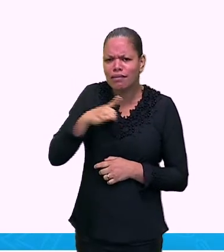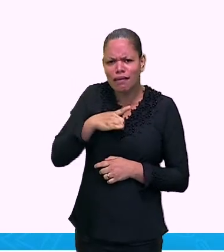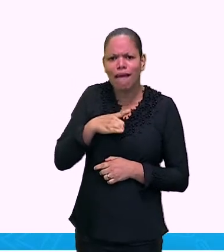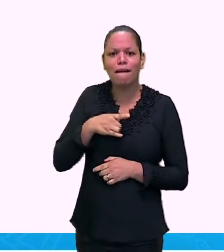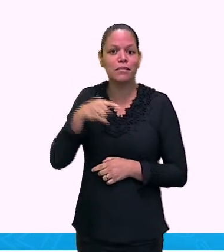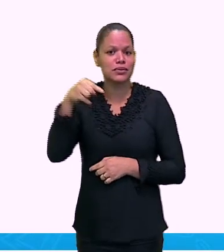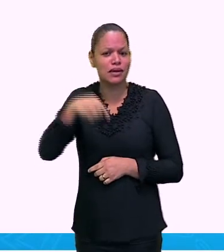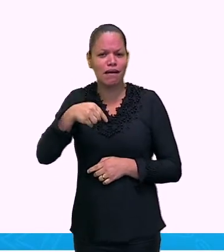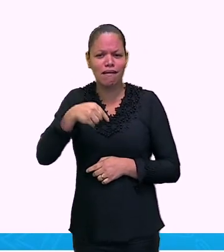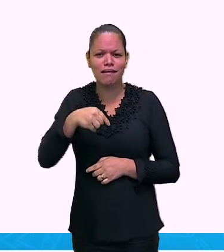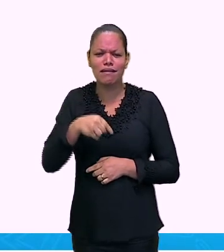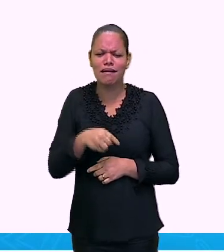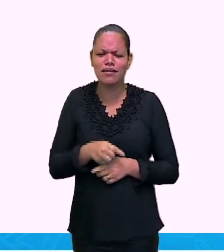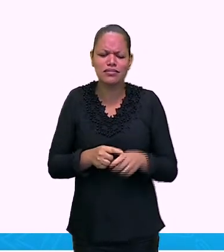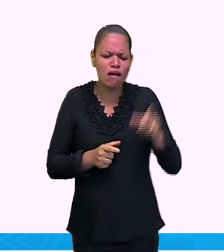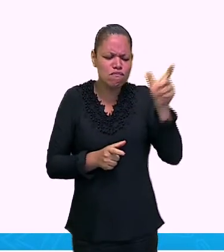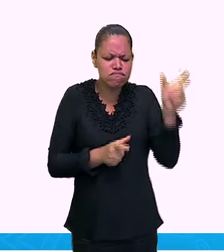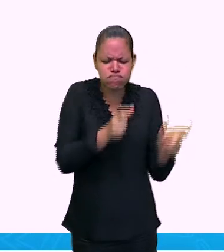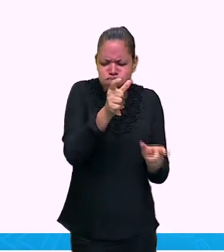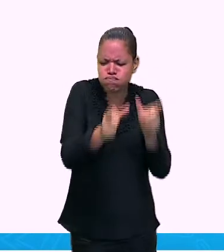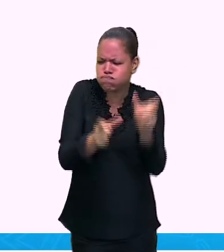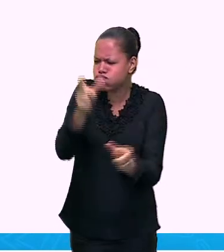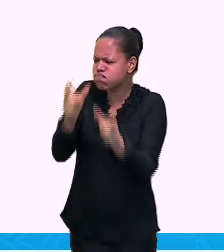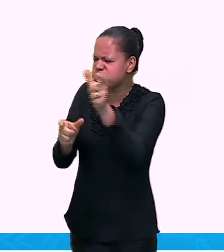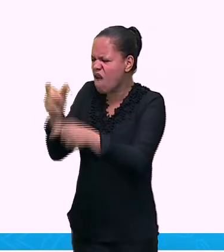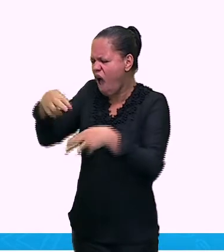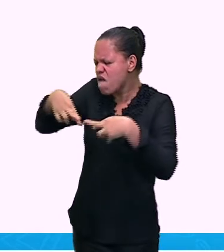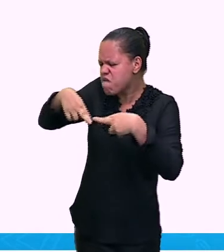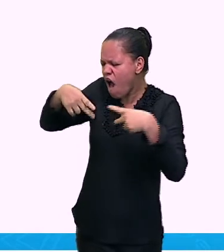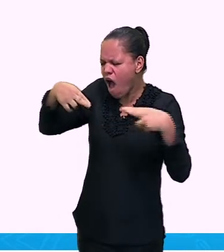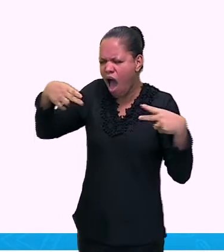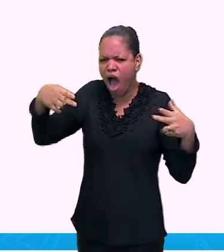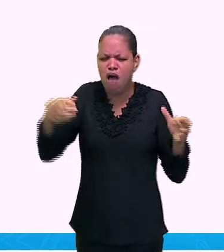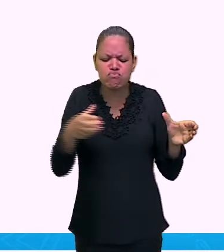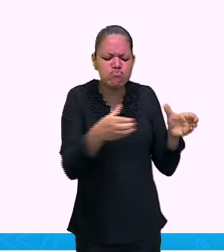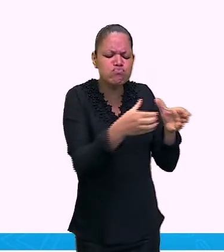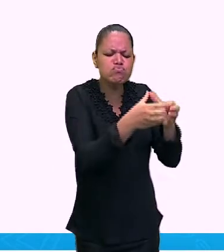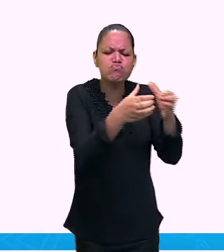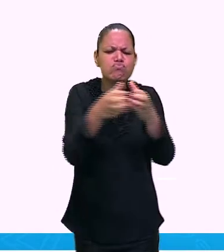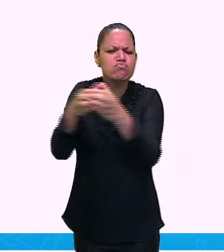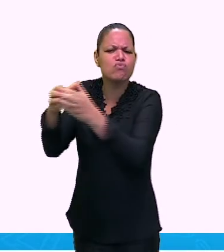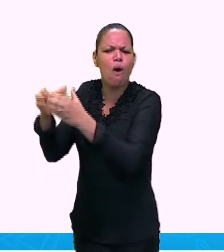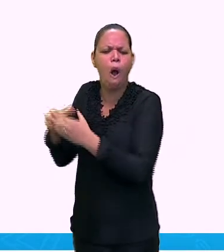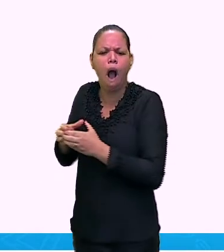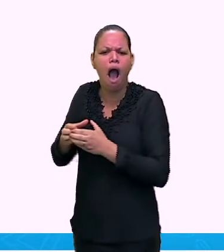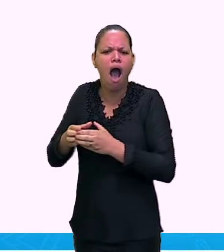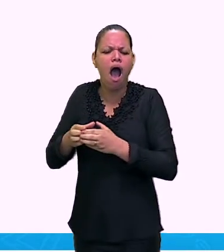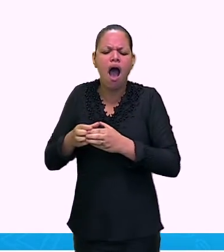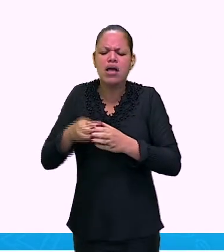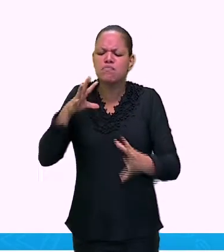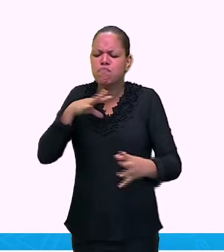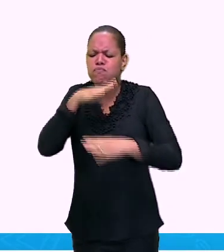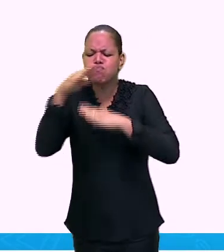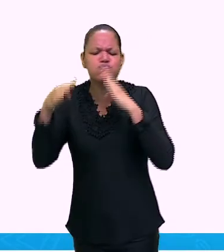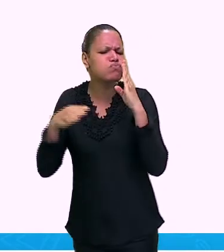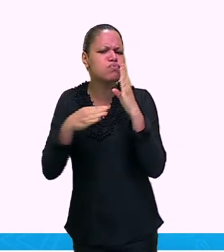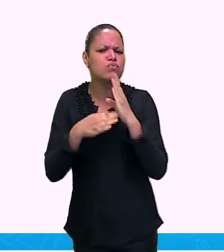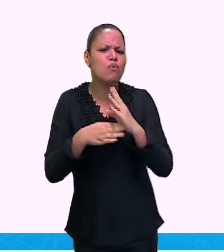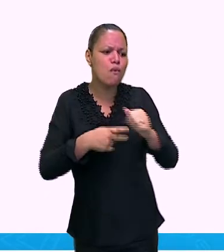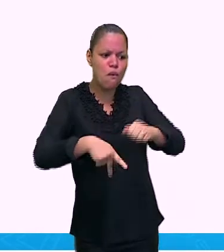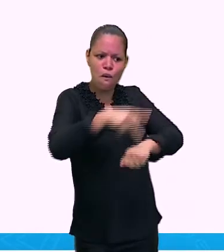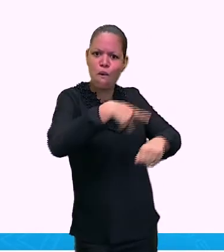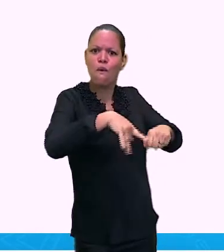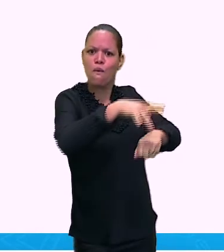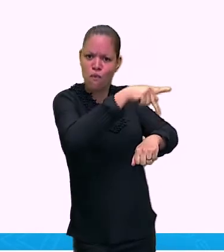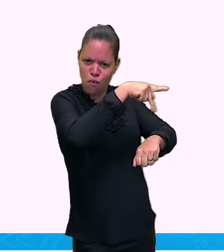eles estão espalhados norte, sul, leste, oeste, sudeste, no país inteiro. Tem esse